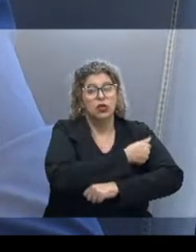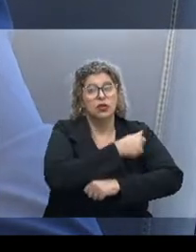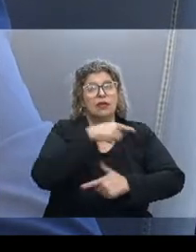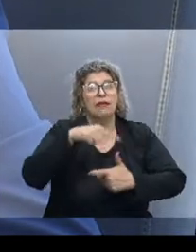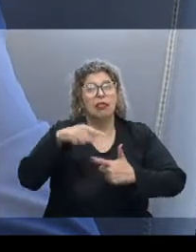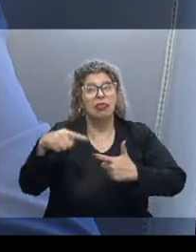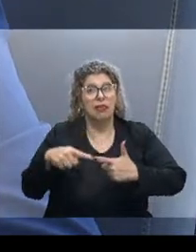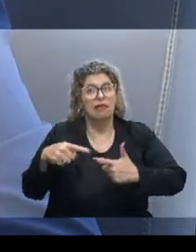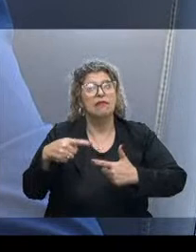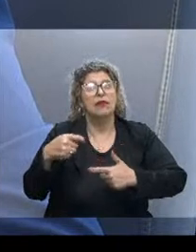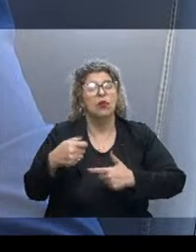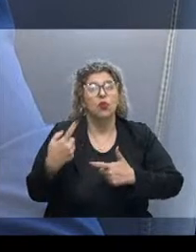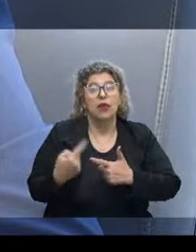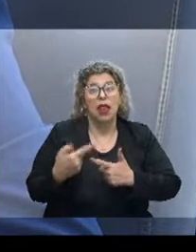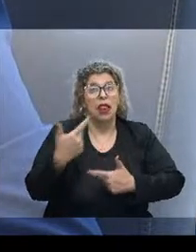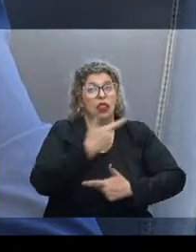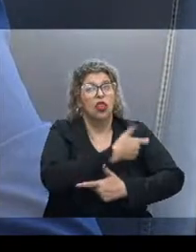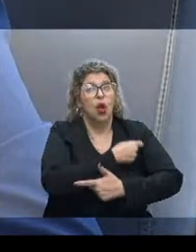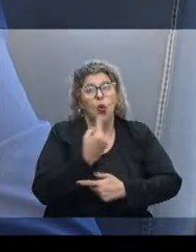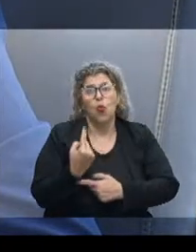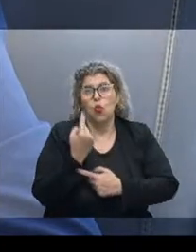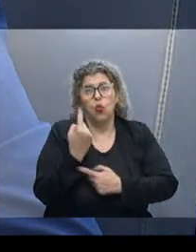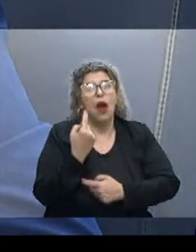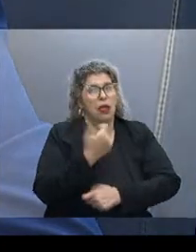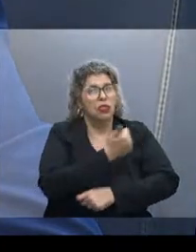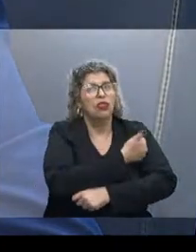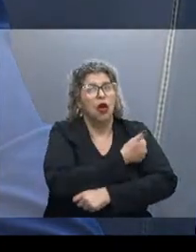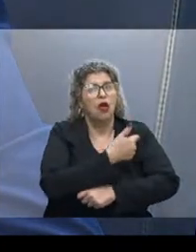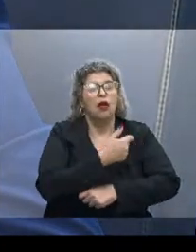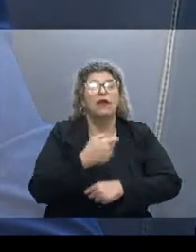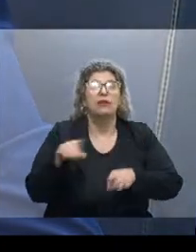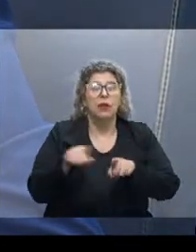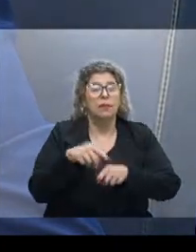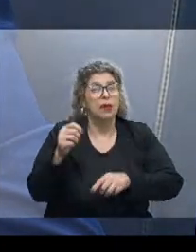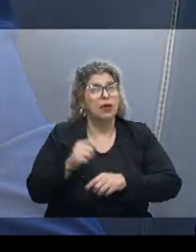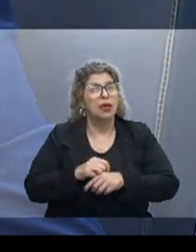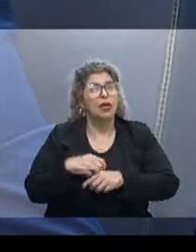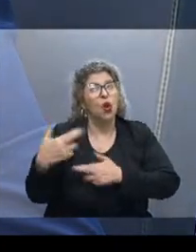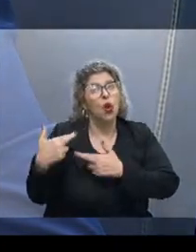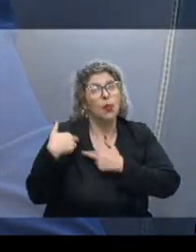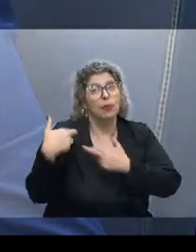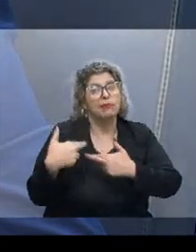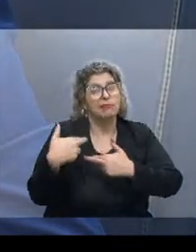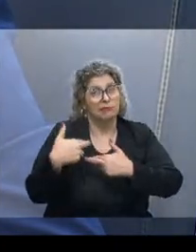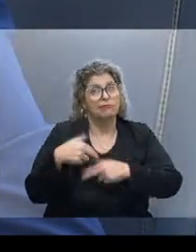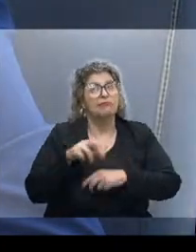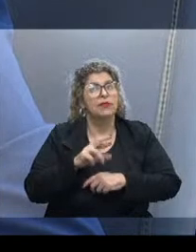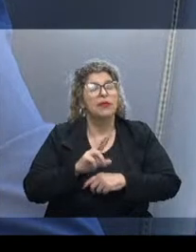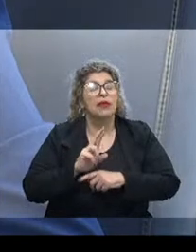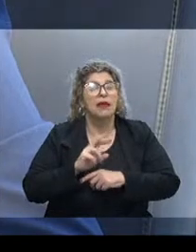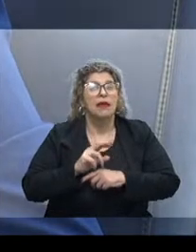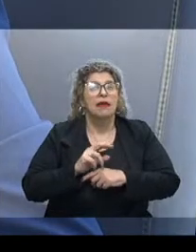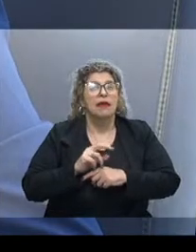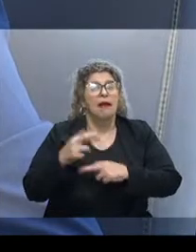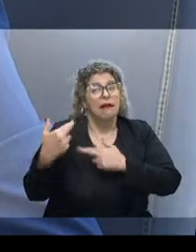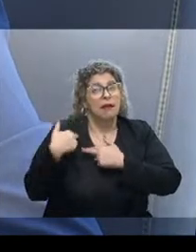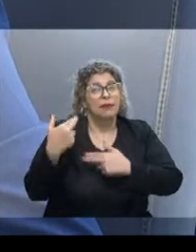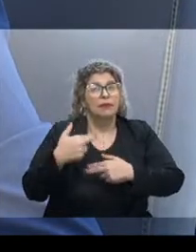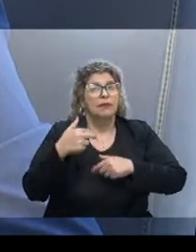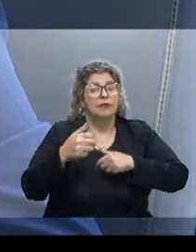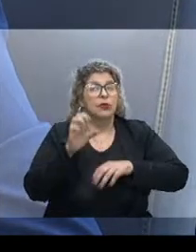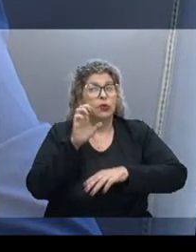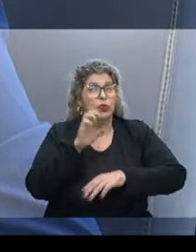segunda vacina ou na dose única. Então, isso também mostra o compromisso e a responsabilidade do governo do Estado neste